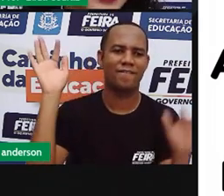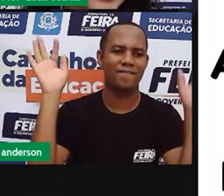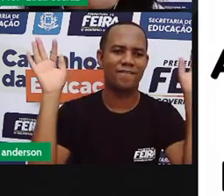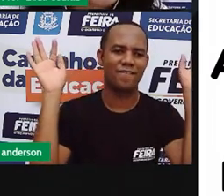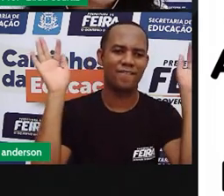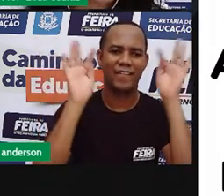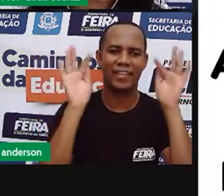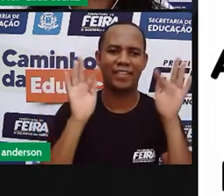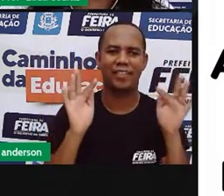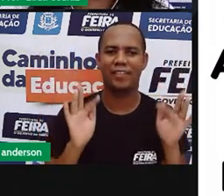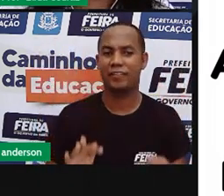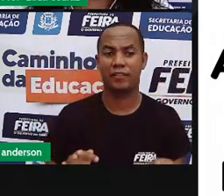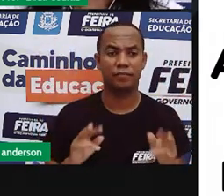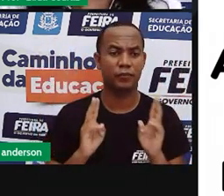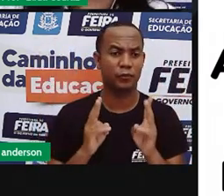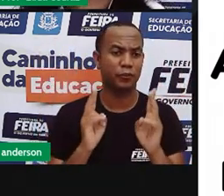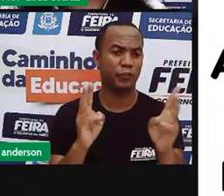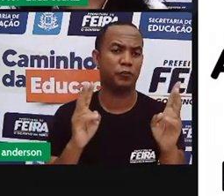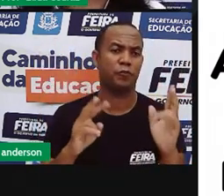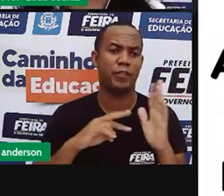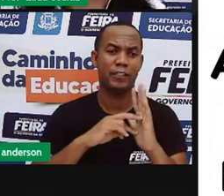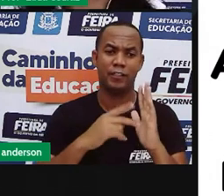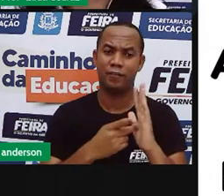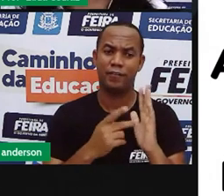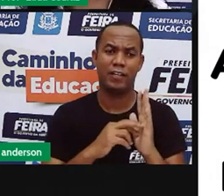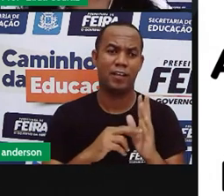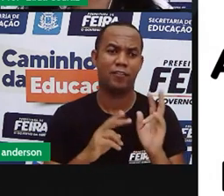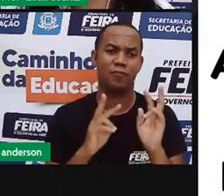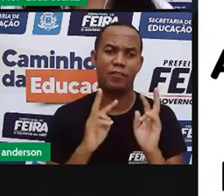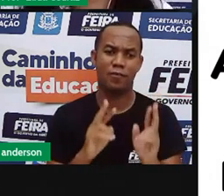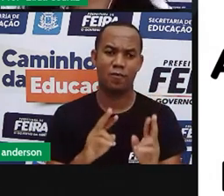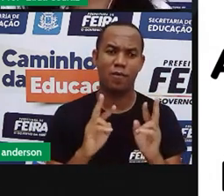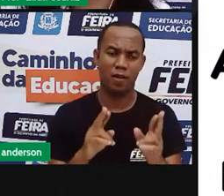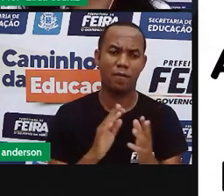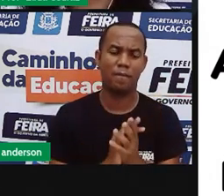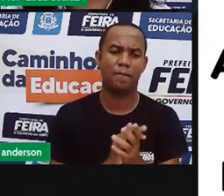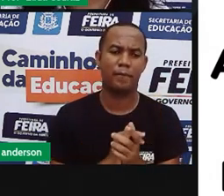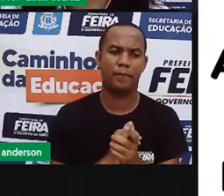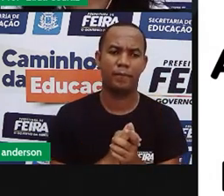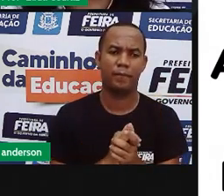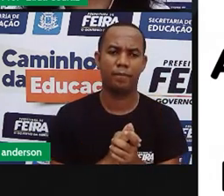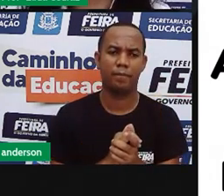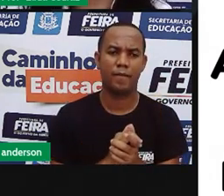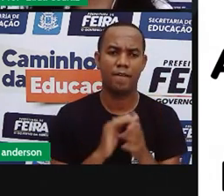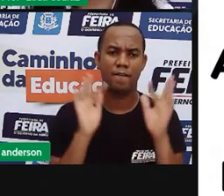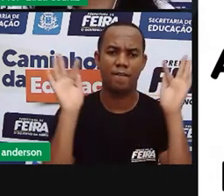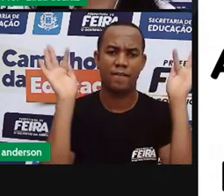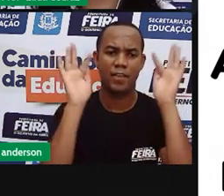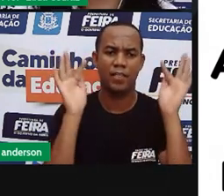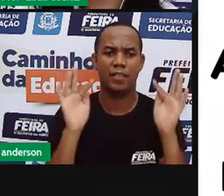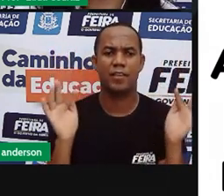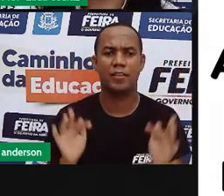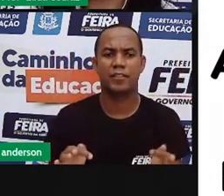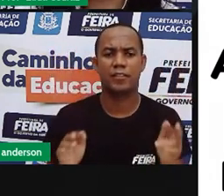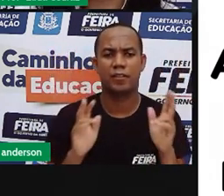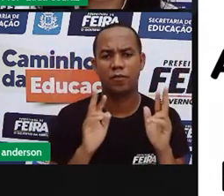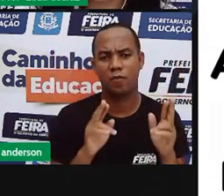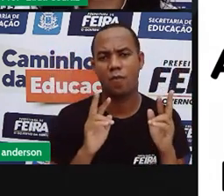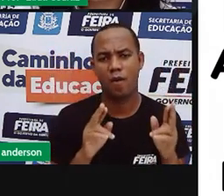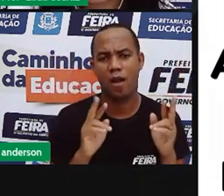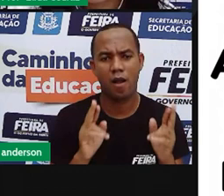Mudou o significado? Mudou o sentido da frase? Não. Feliz é o mesmo